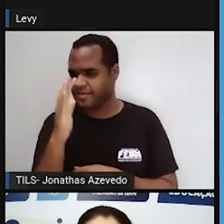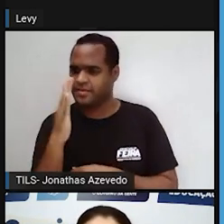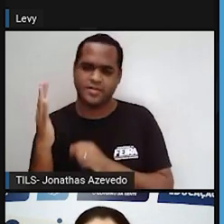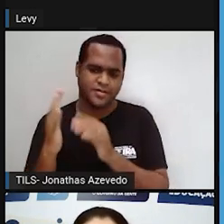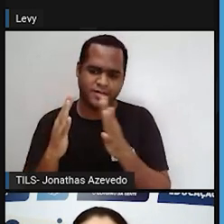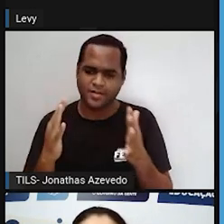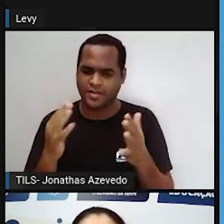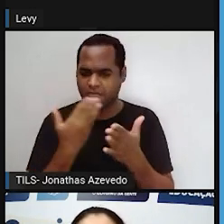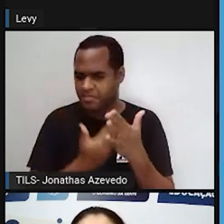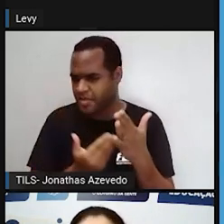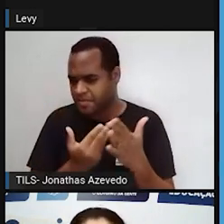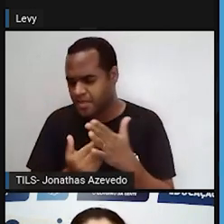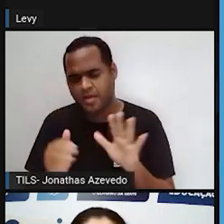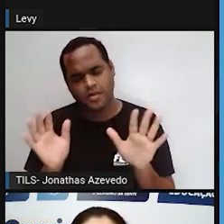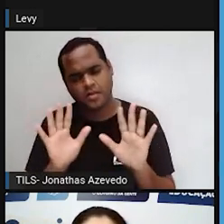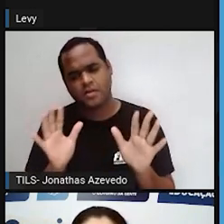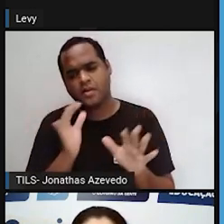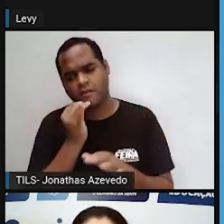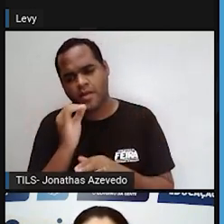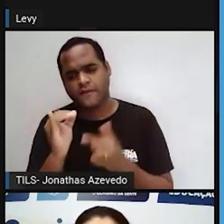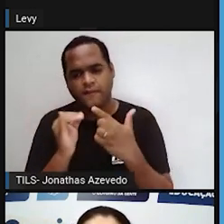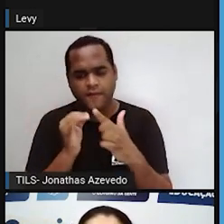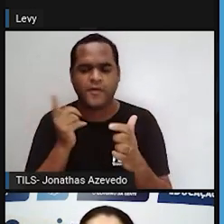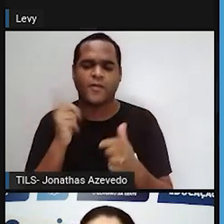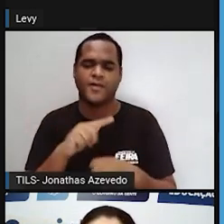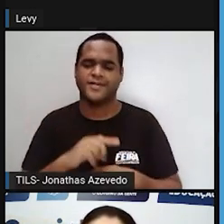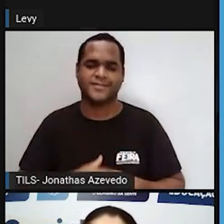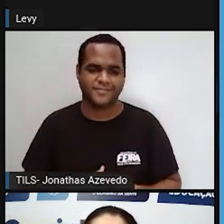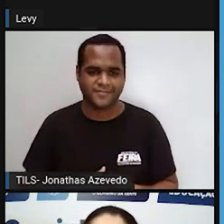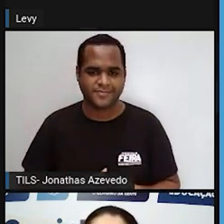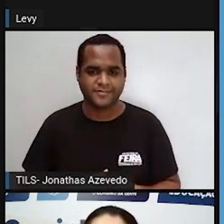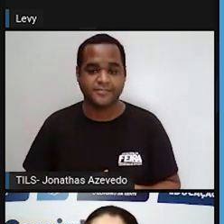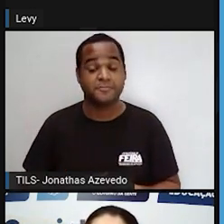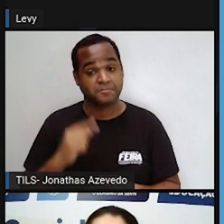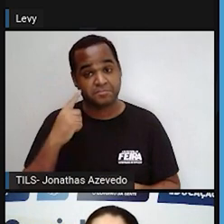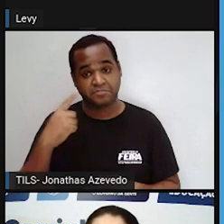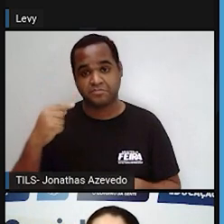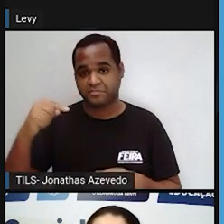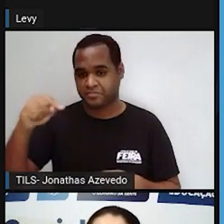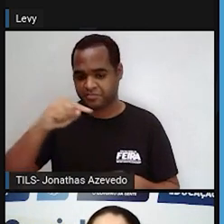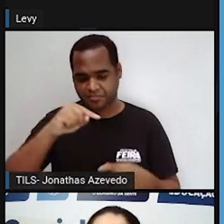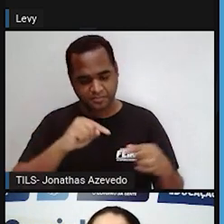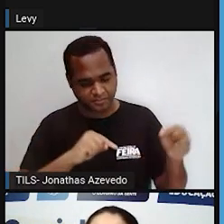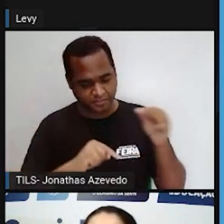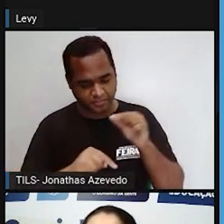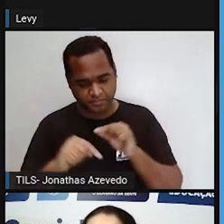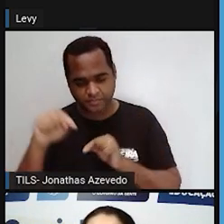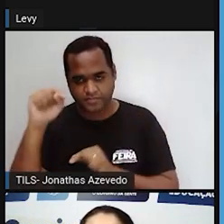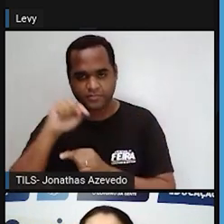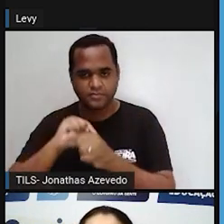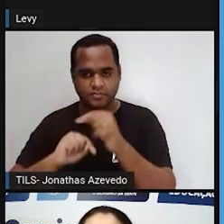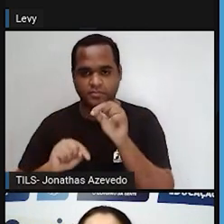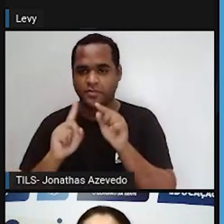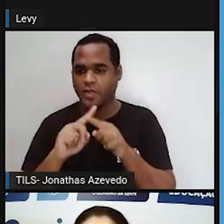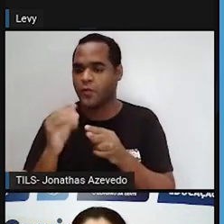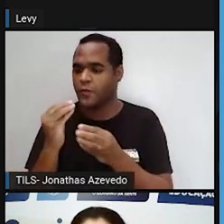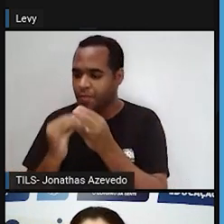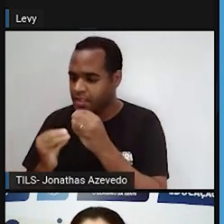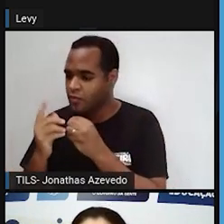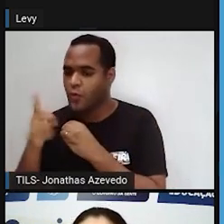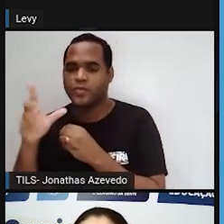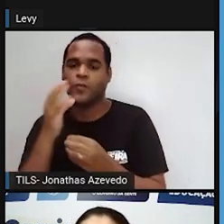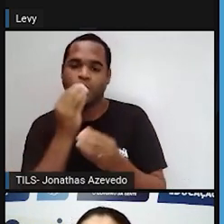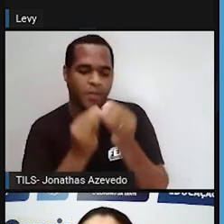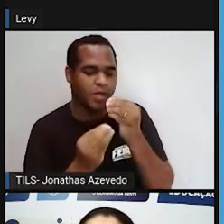perde, toda essa energia acaba voltando para o sistema. Então, cadeia alimenta isso, essa sequência única. Um vai se alimentando do